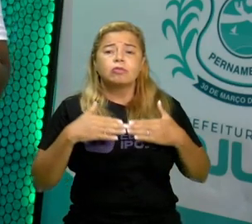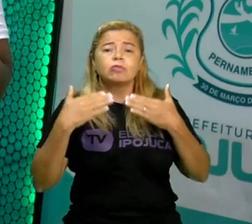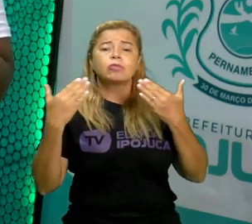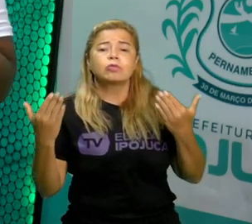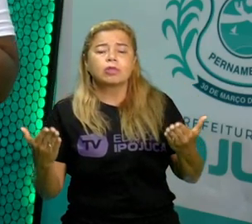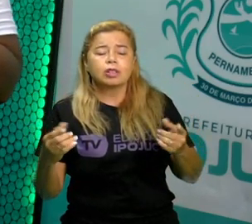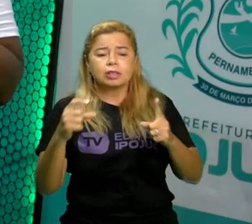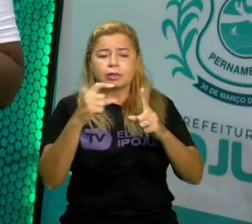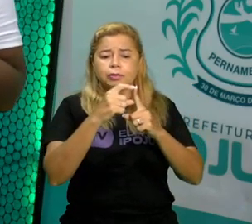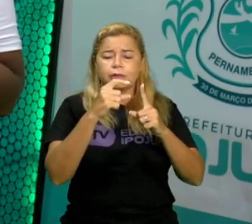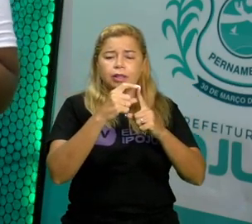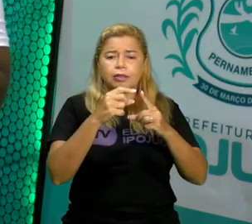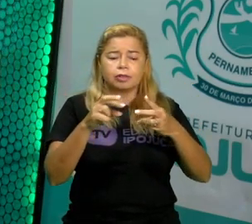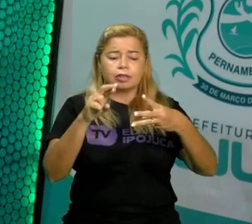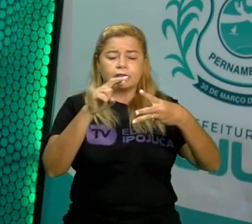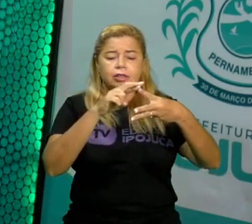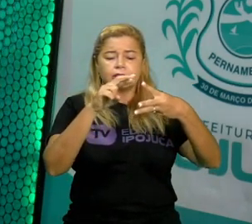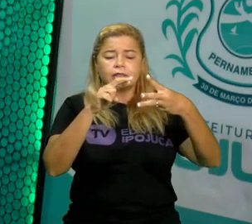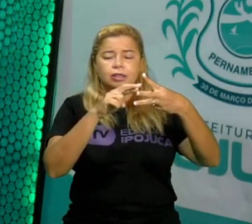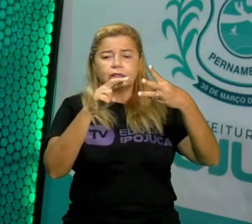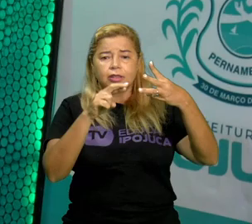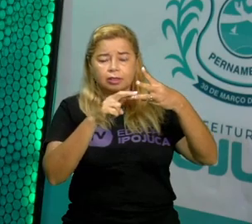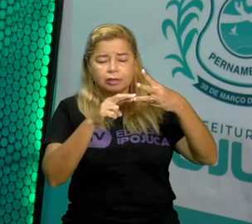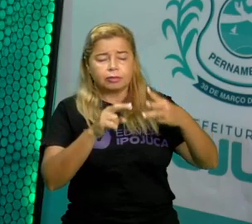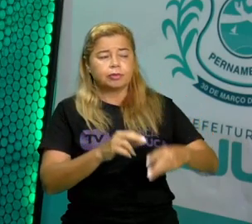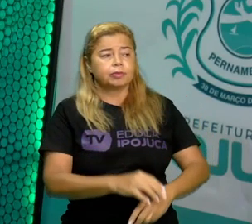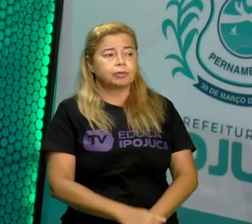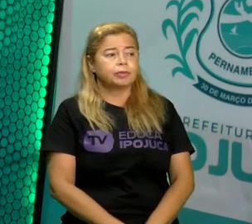uma com as outras?